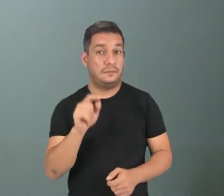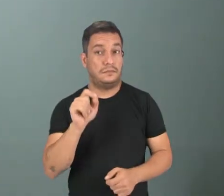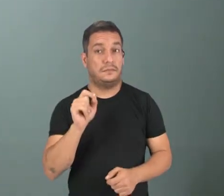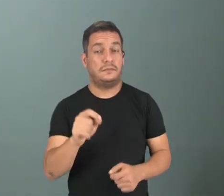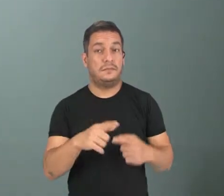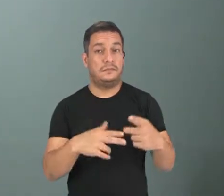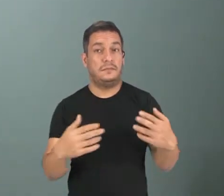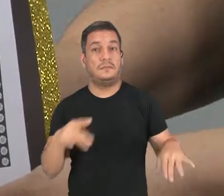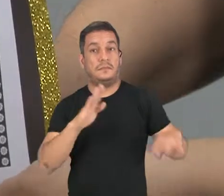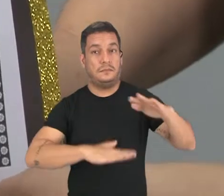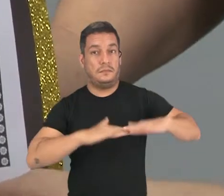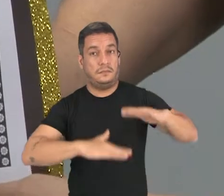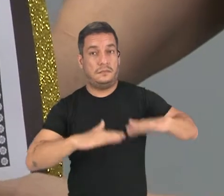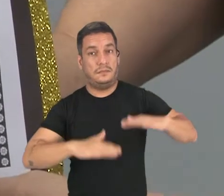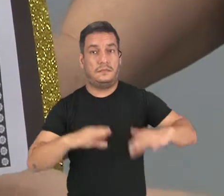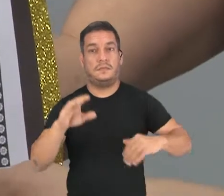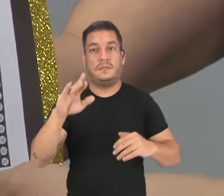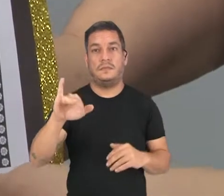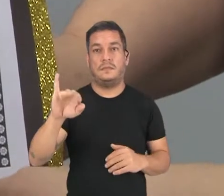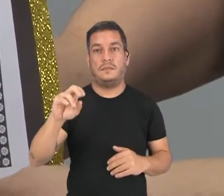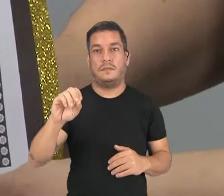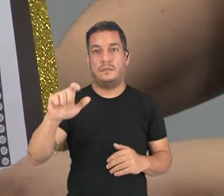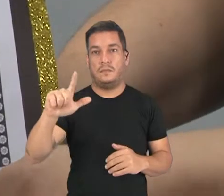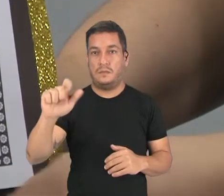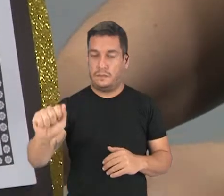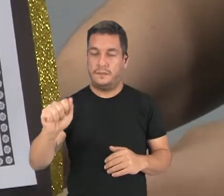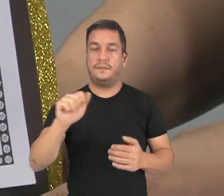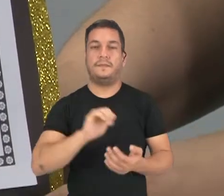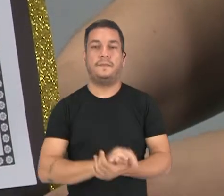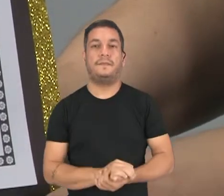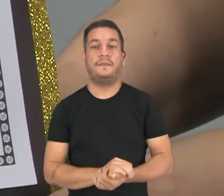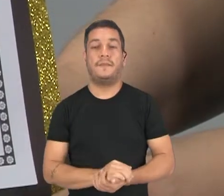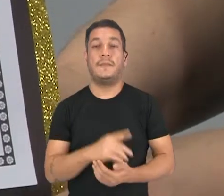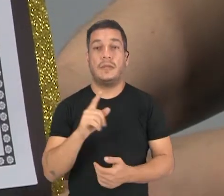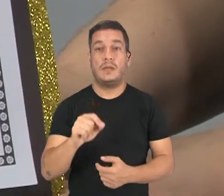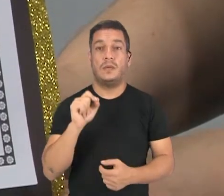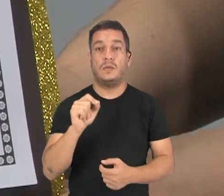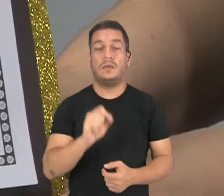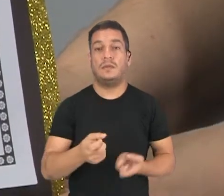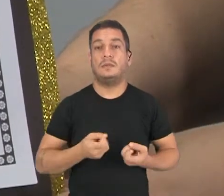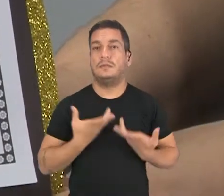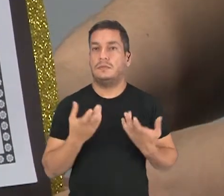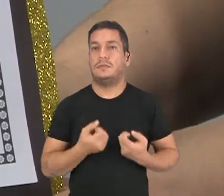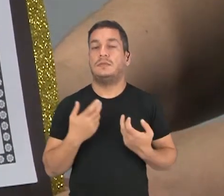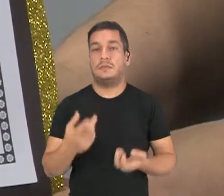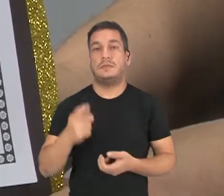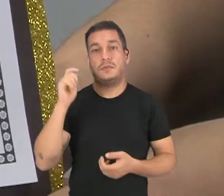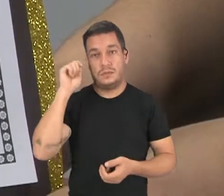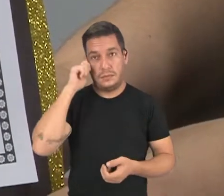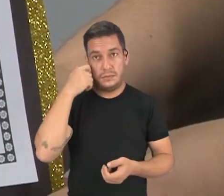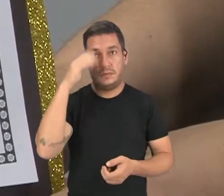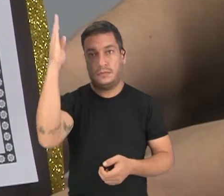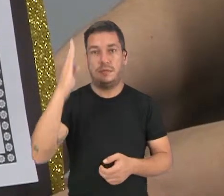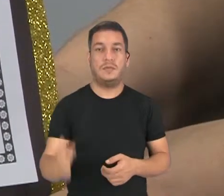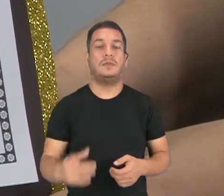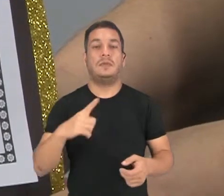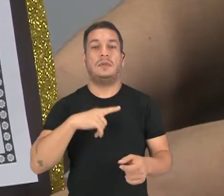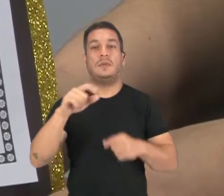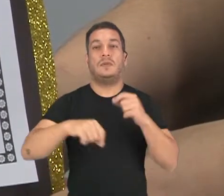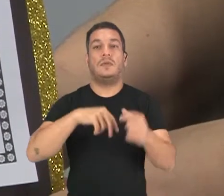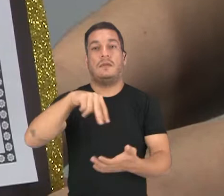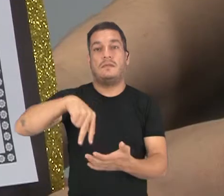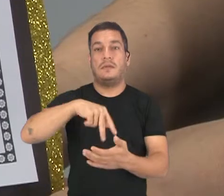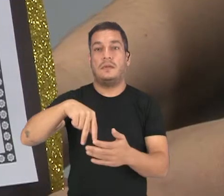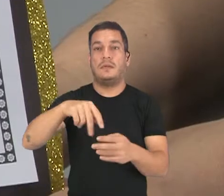é o tambor de crioula. Vamos lá. Ela é uma forma de expressão negra brasileira, que envolve dança circular